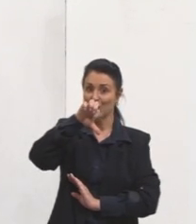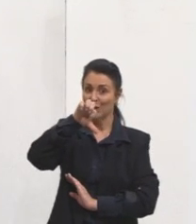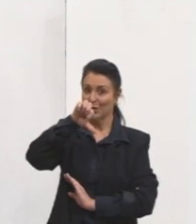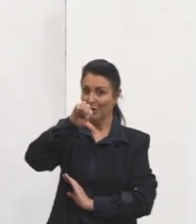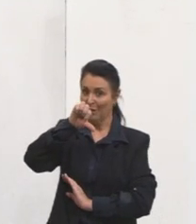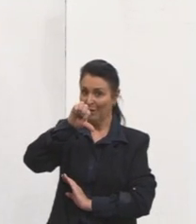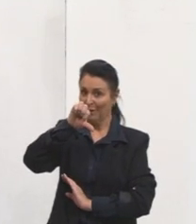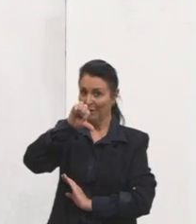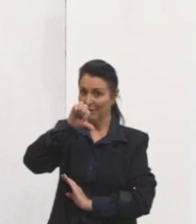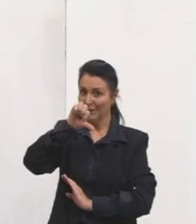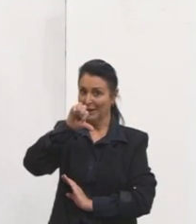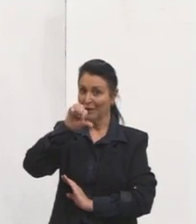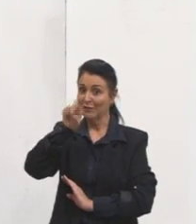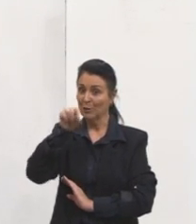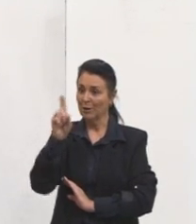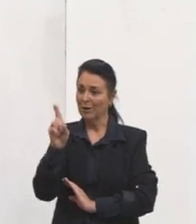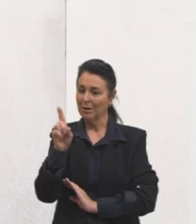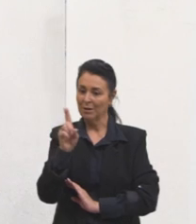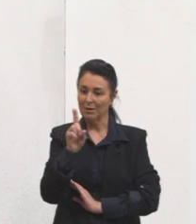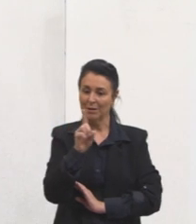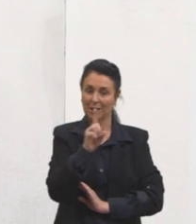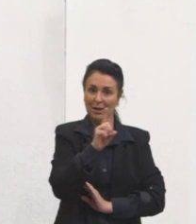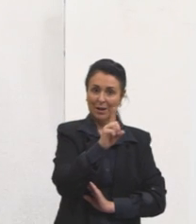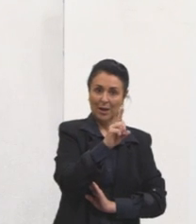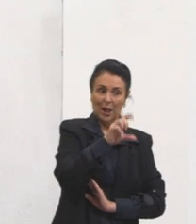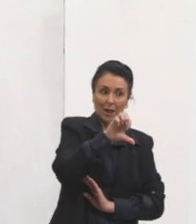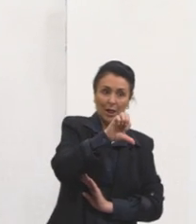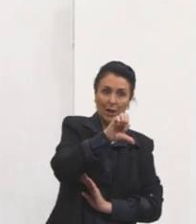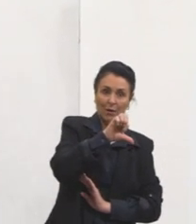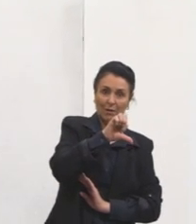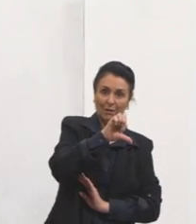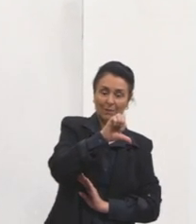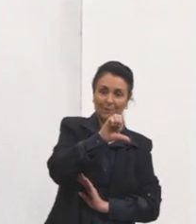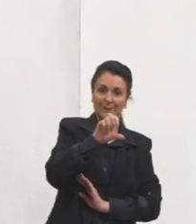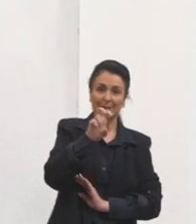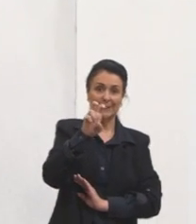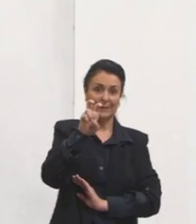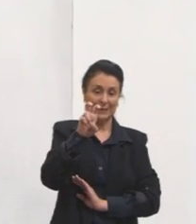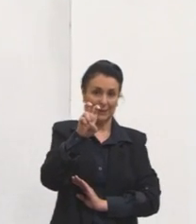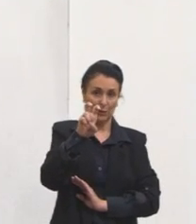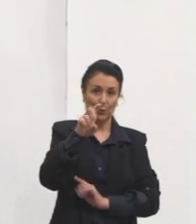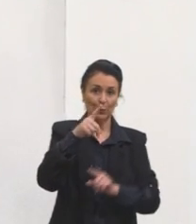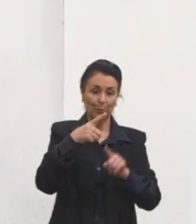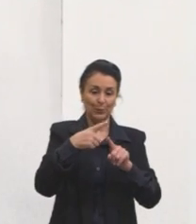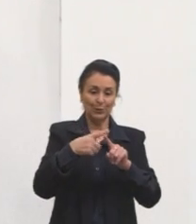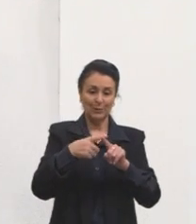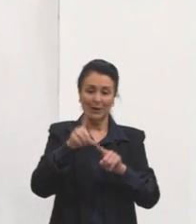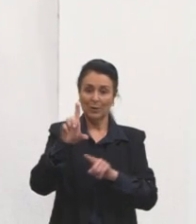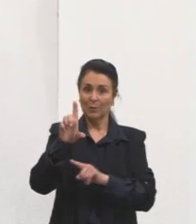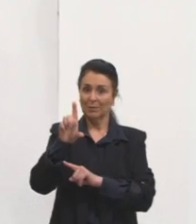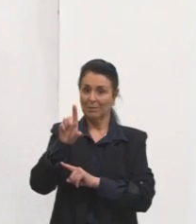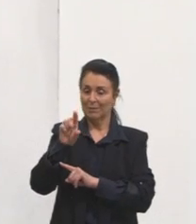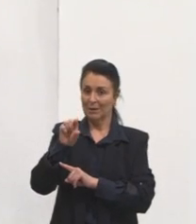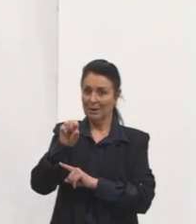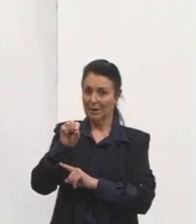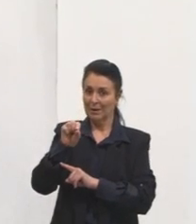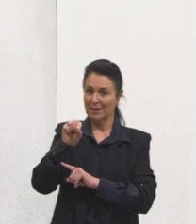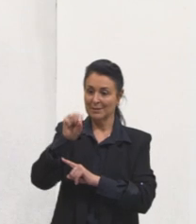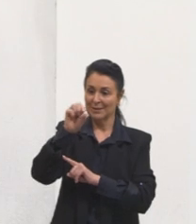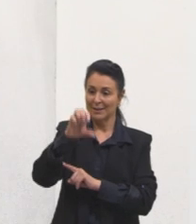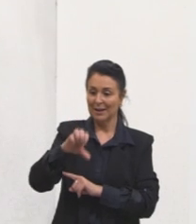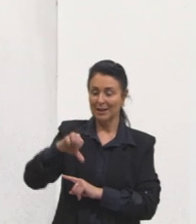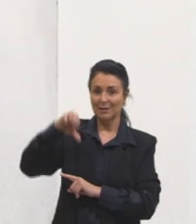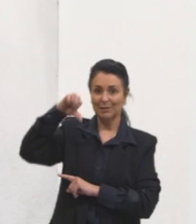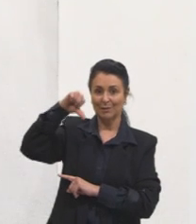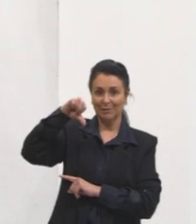vezes, né? Para a esquerda. Então, gente anota 5 multiplicado por 10 elevado na